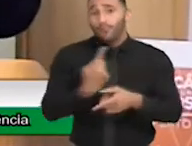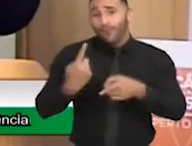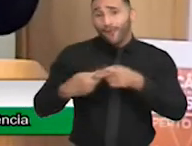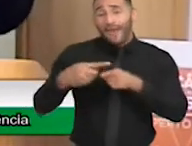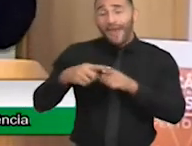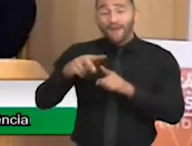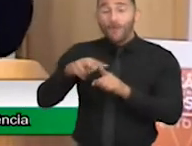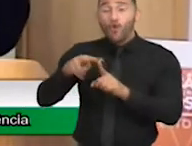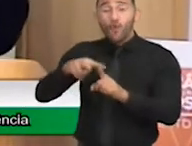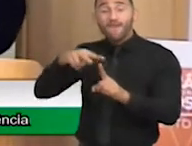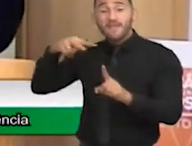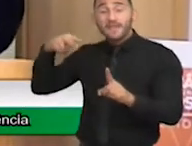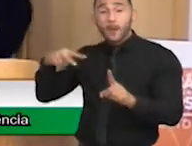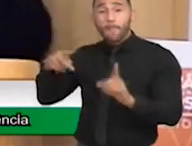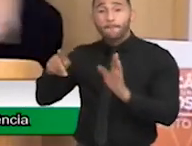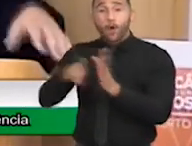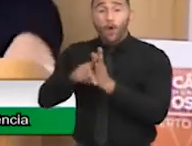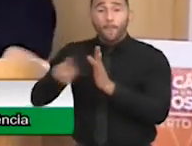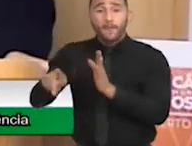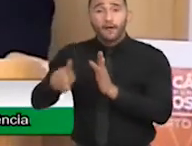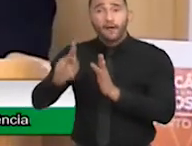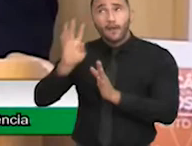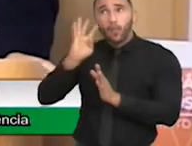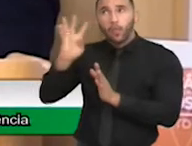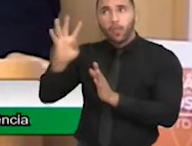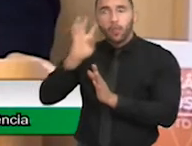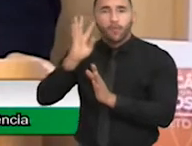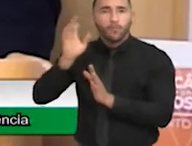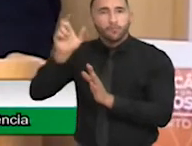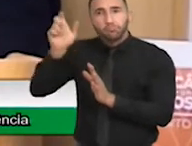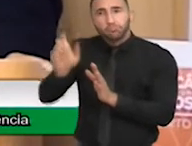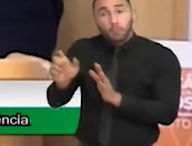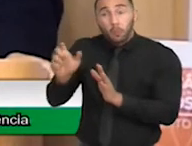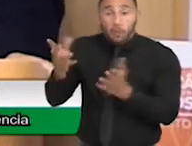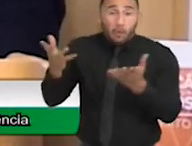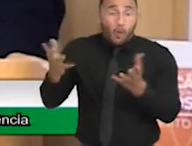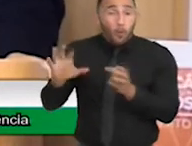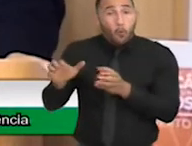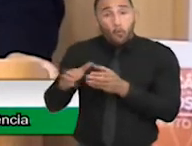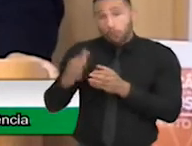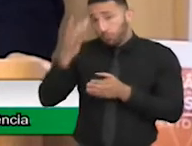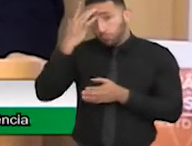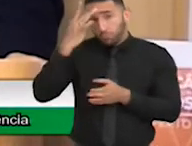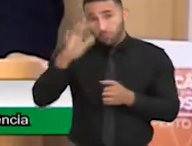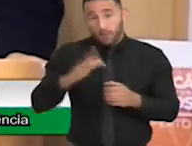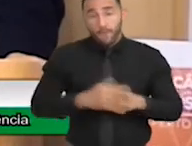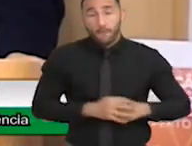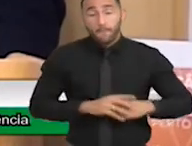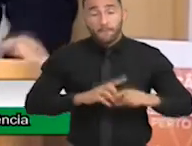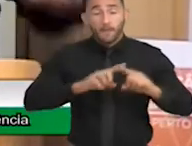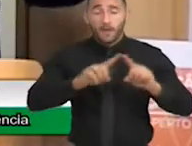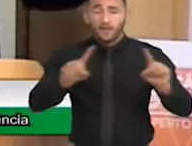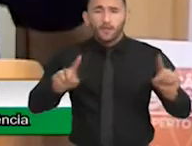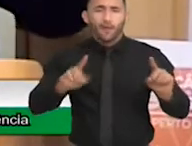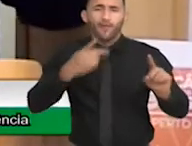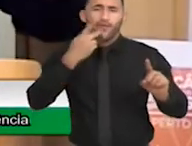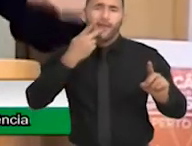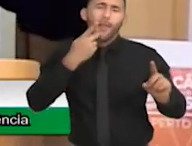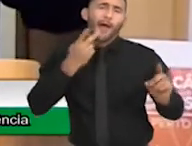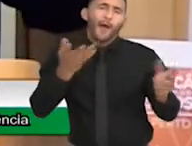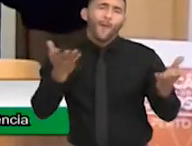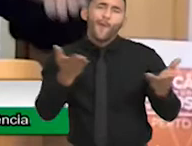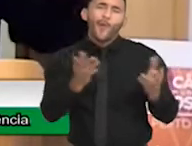ideológica e não de sentido literário. E aí eu venho falar para vocês que a inclusão, ela é